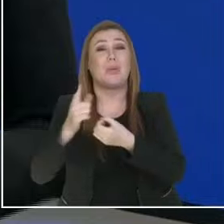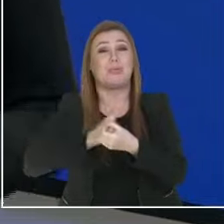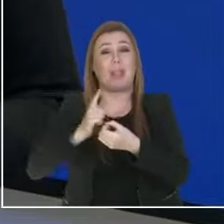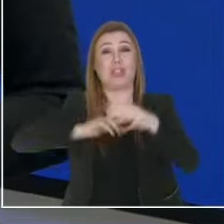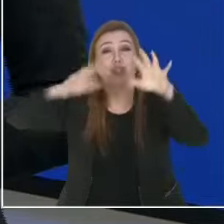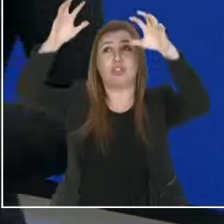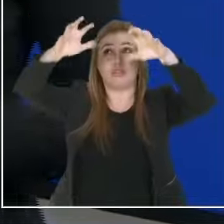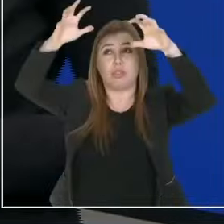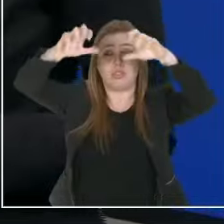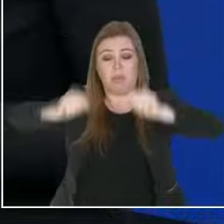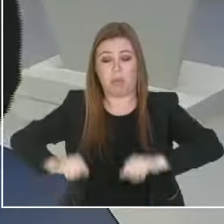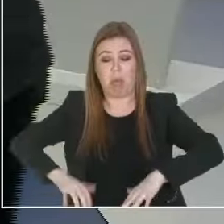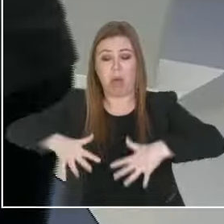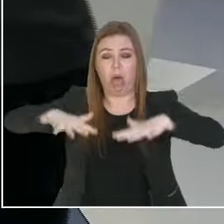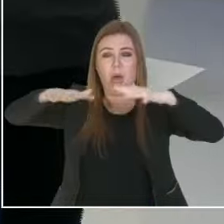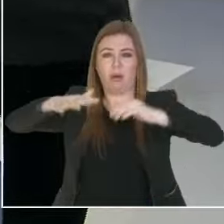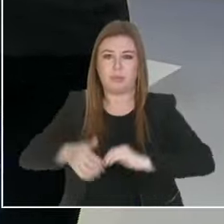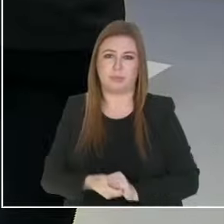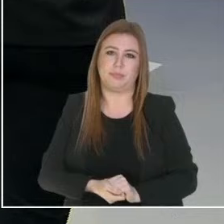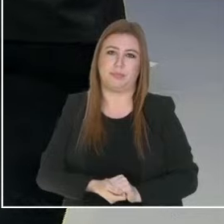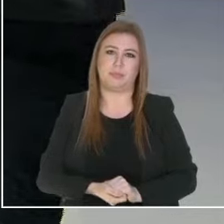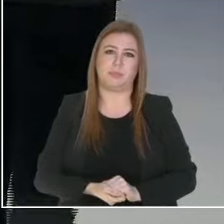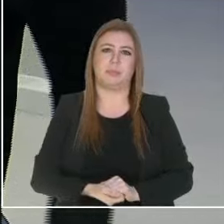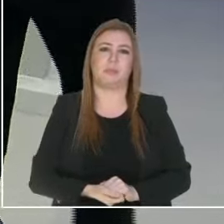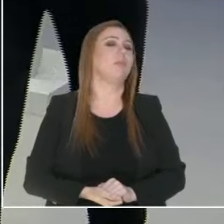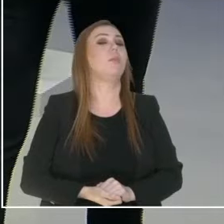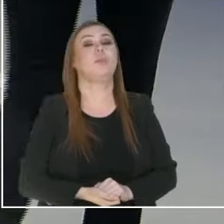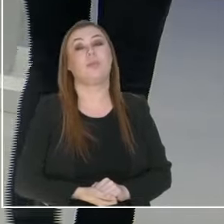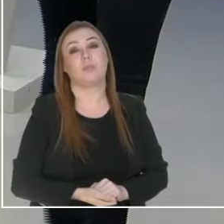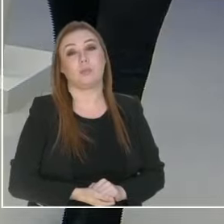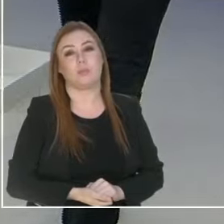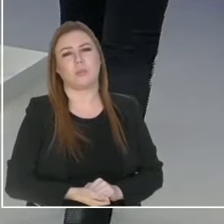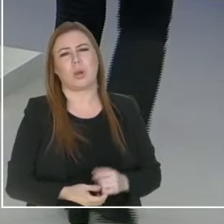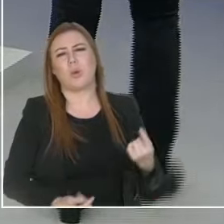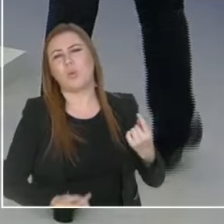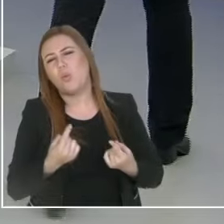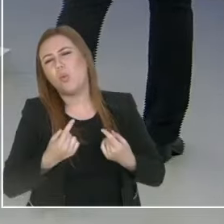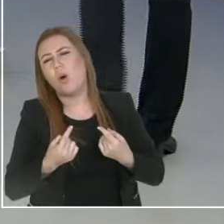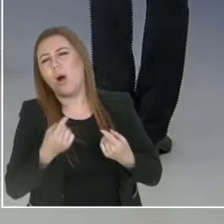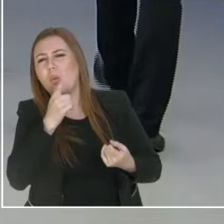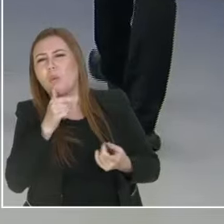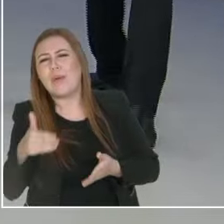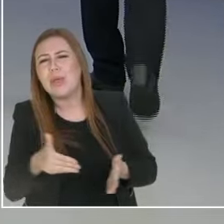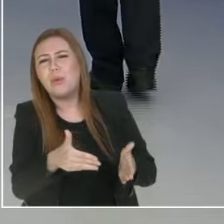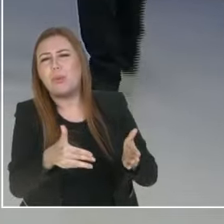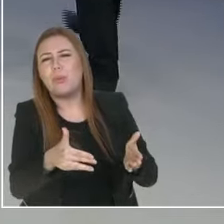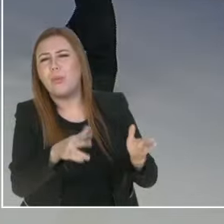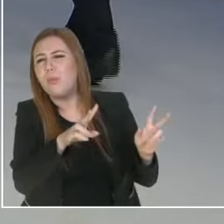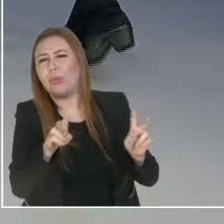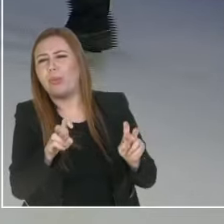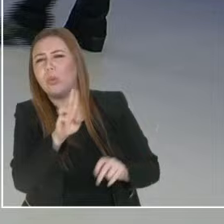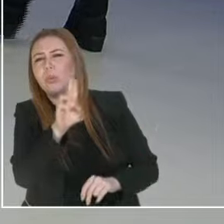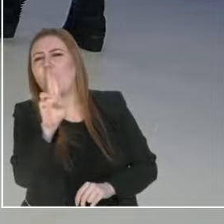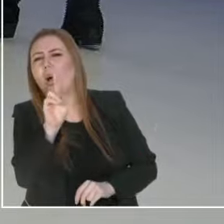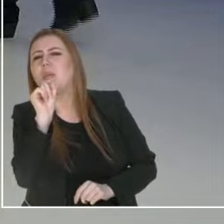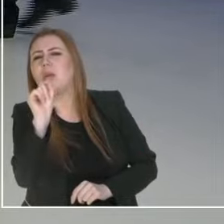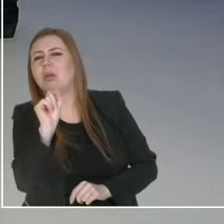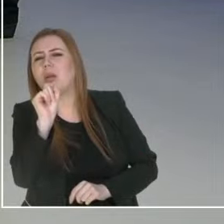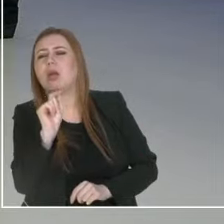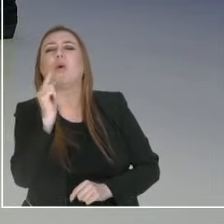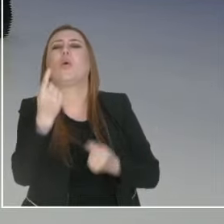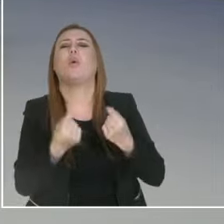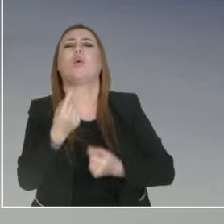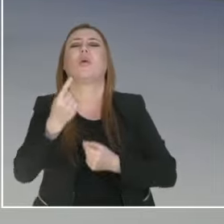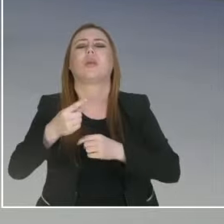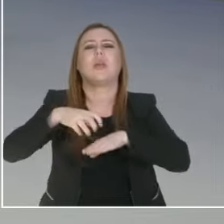pouquinho além do normal. De quais rios a senhora se refere e qual é o trajeto e quanto custa o VLT